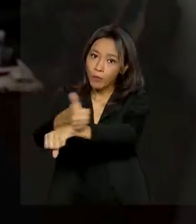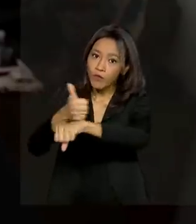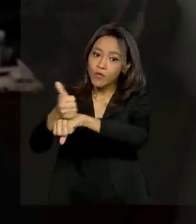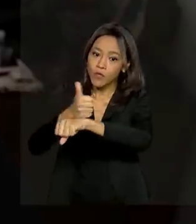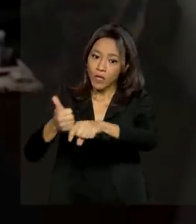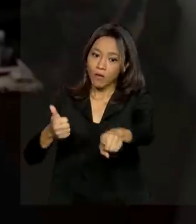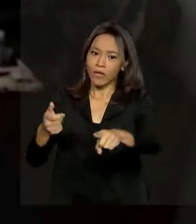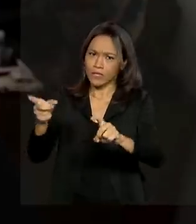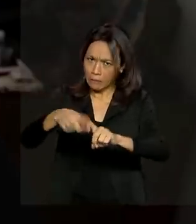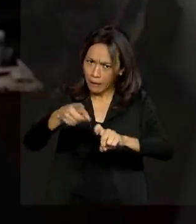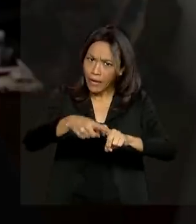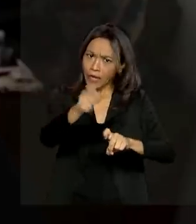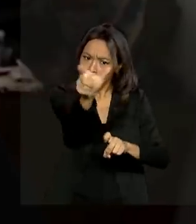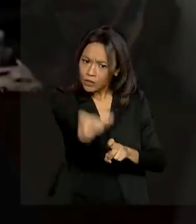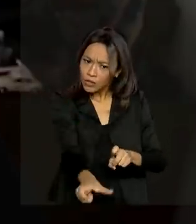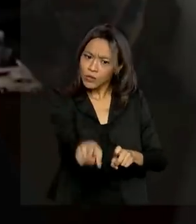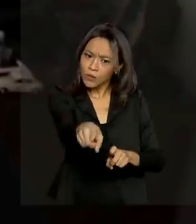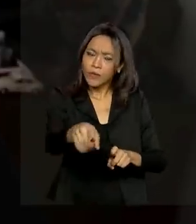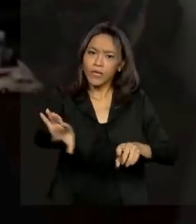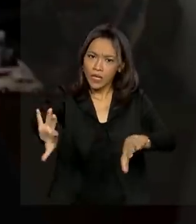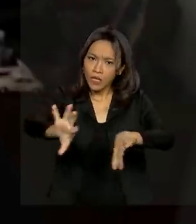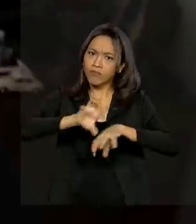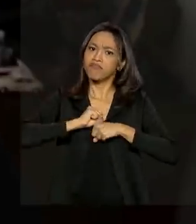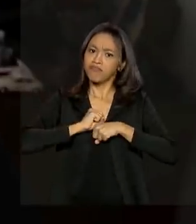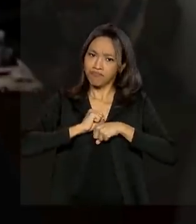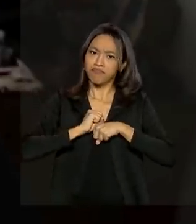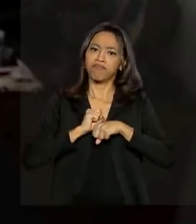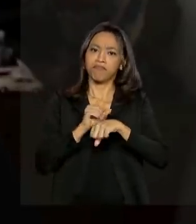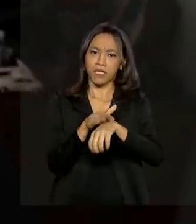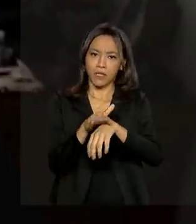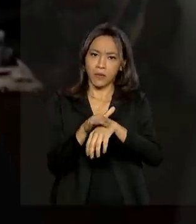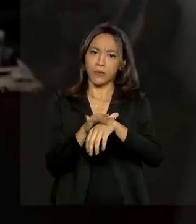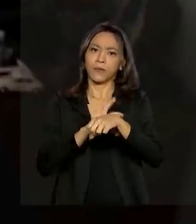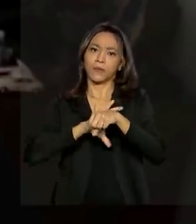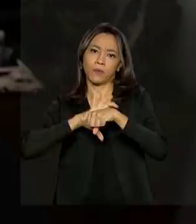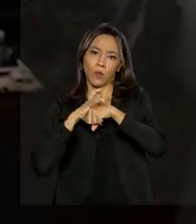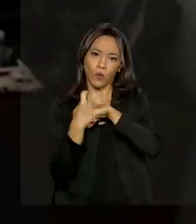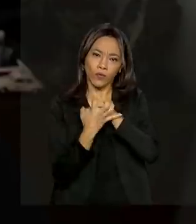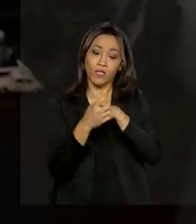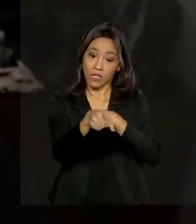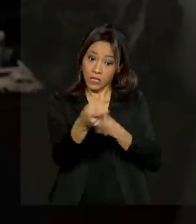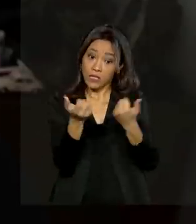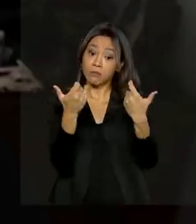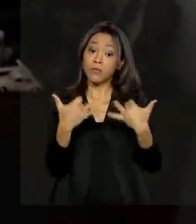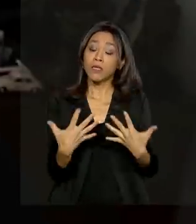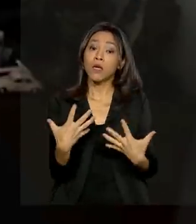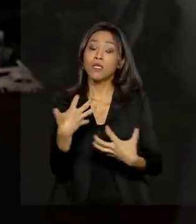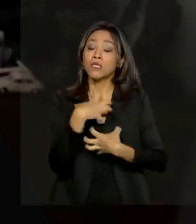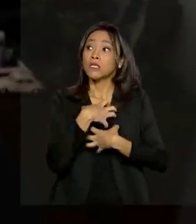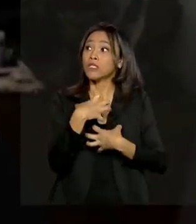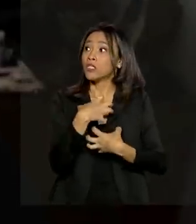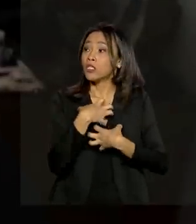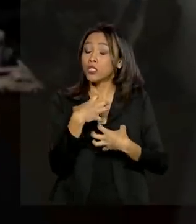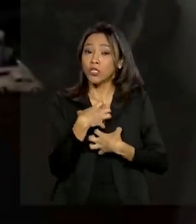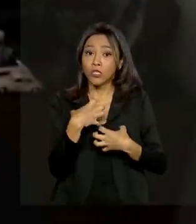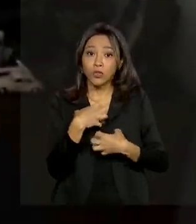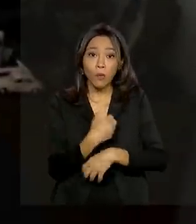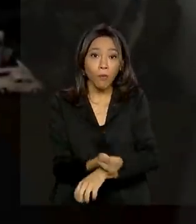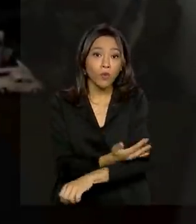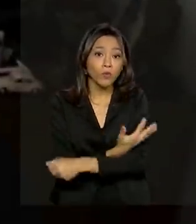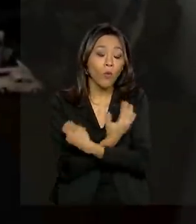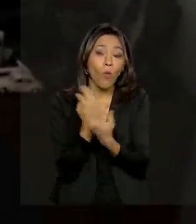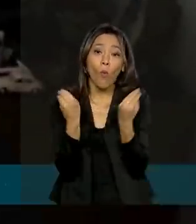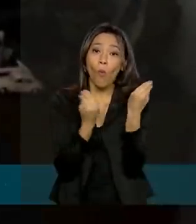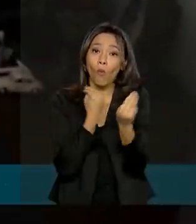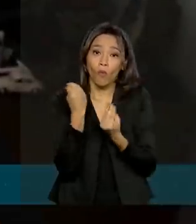Esse médico, que acabou contaminado pela Covid-19, conta como se sentiu emocionalmente. Eu posso